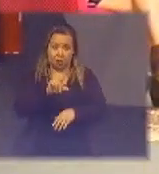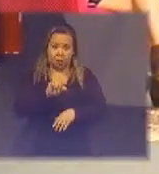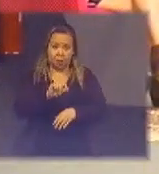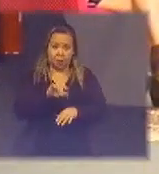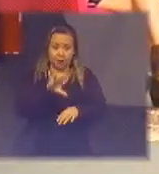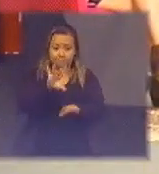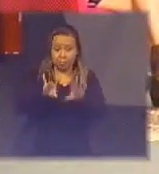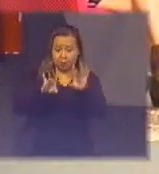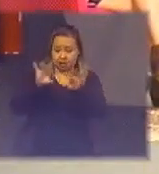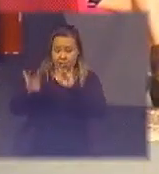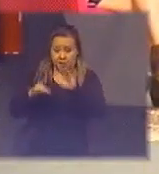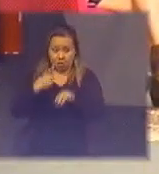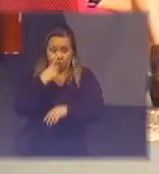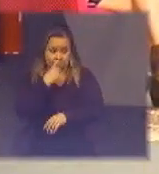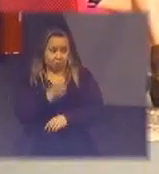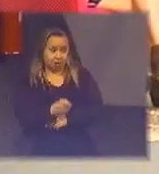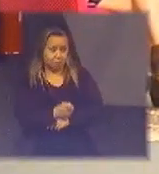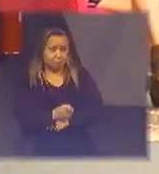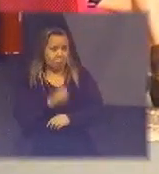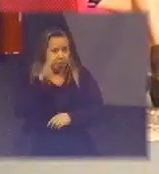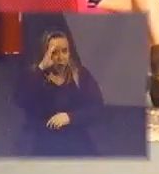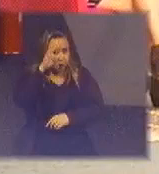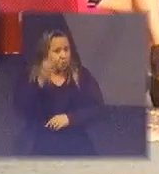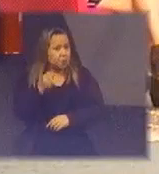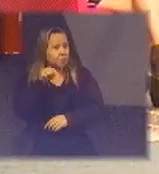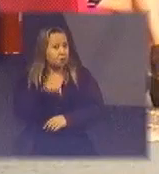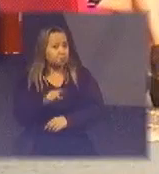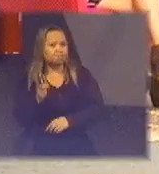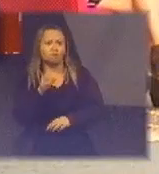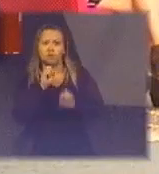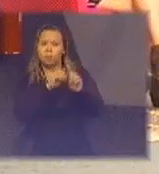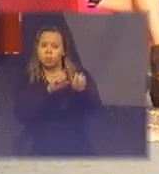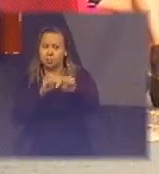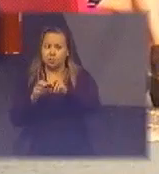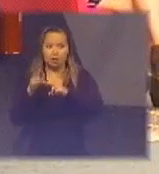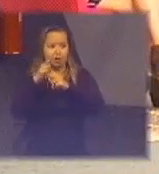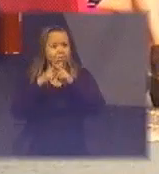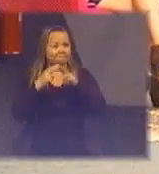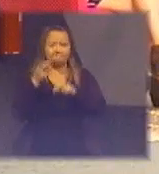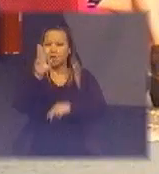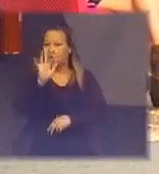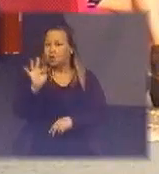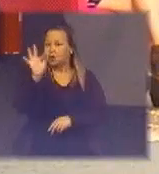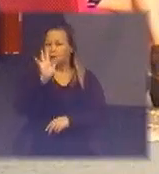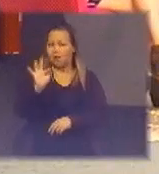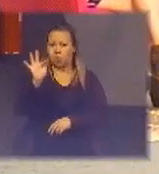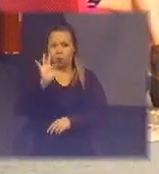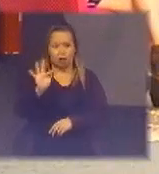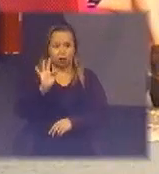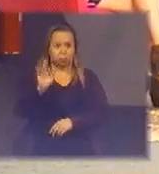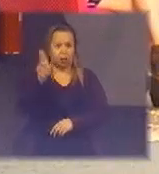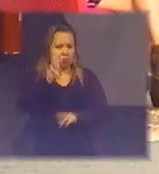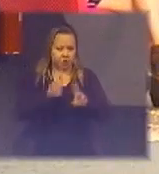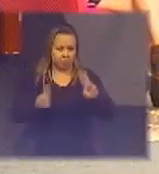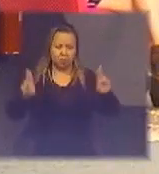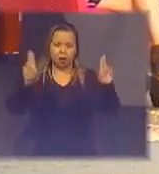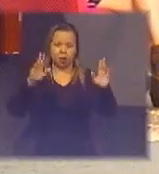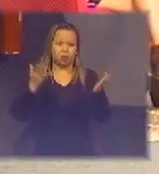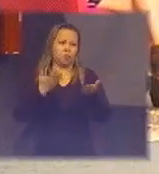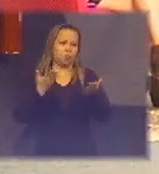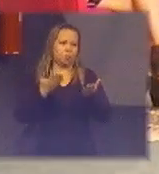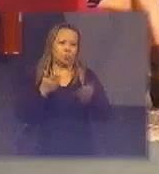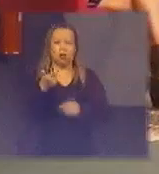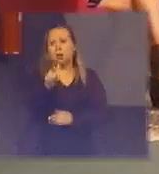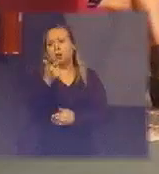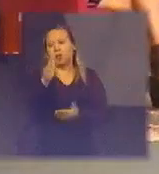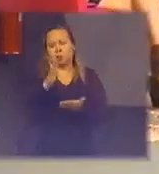estou sendo simplista mas é isso isso não é ensinado nas universidades hoje você não tem cursos você não tem livros hoje em dia o